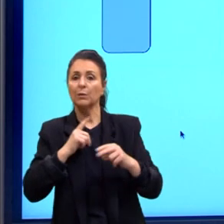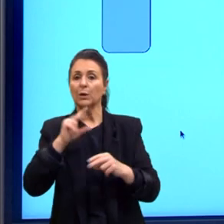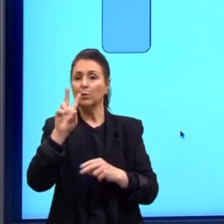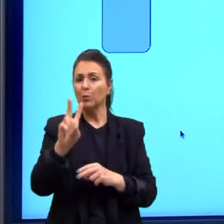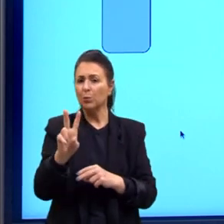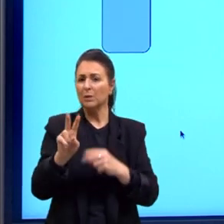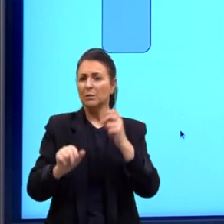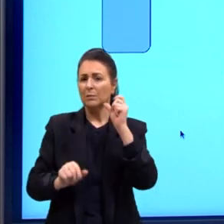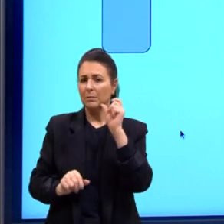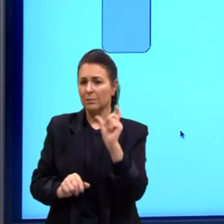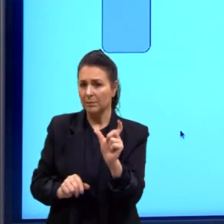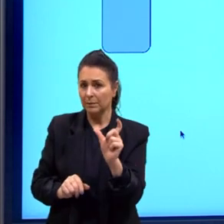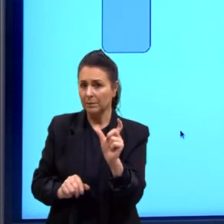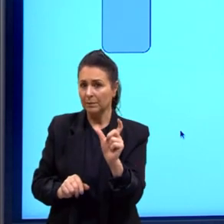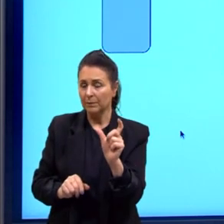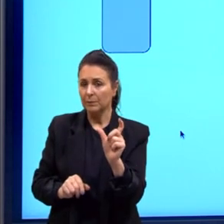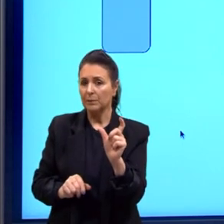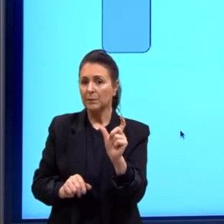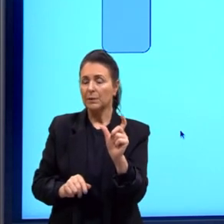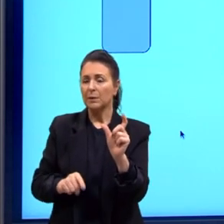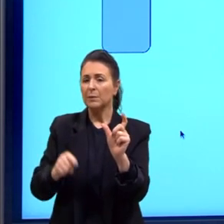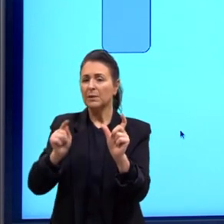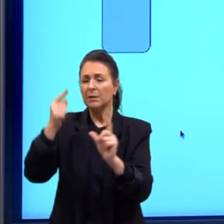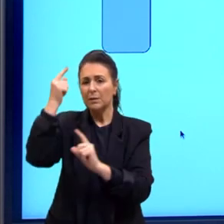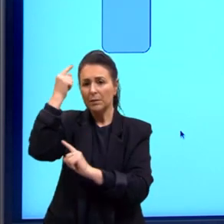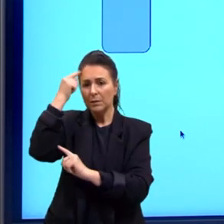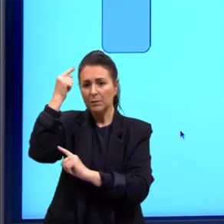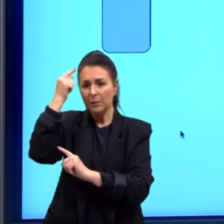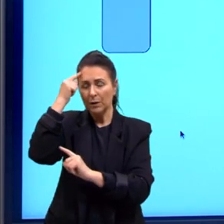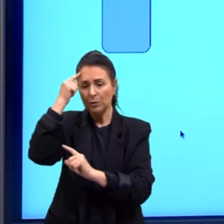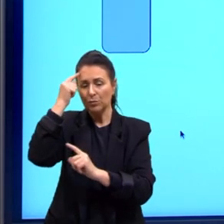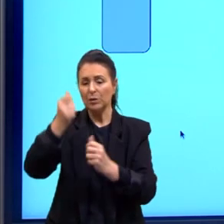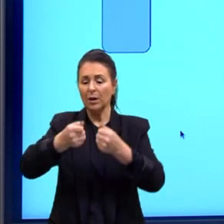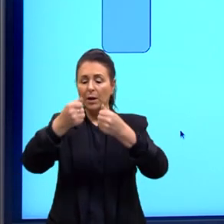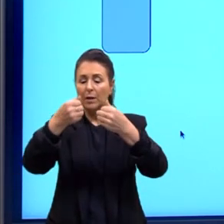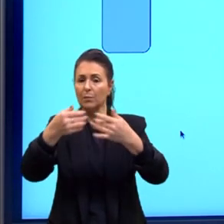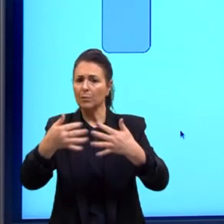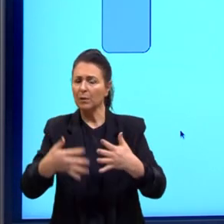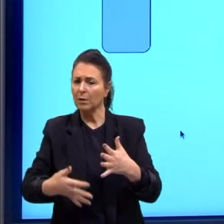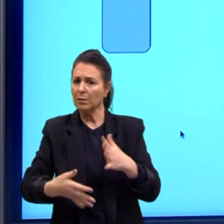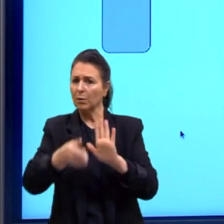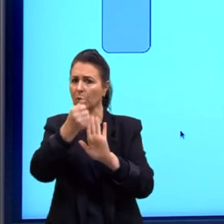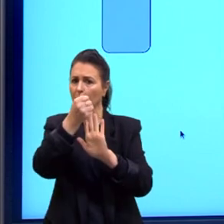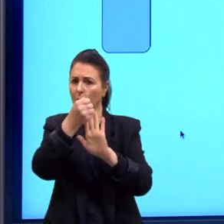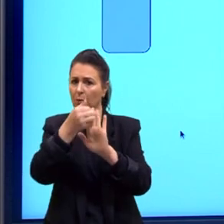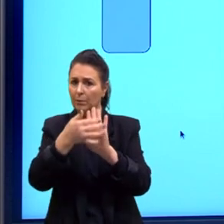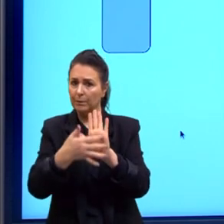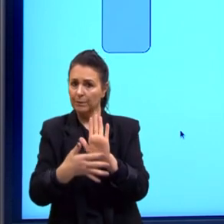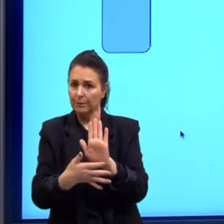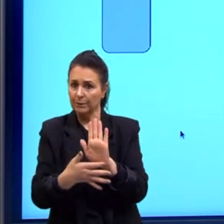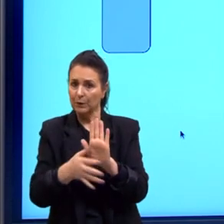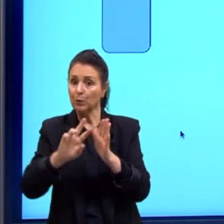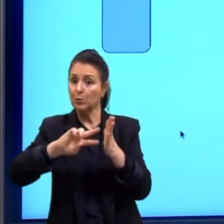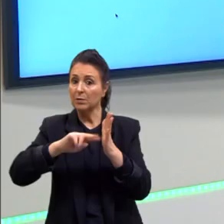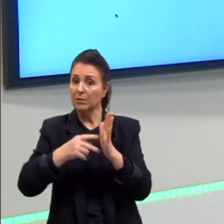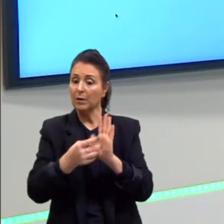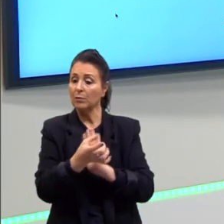palavras e tem que ter em mente as suas definições. O que significa cada uma delas.